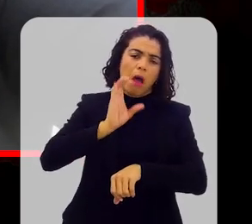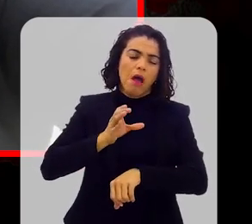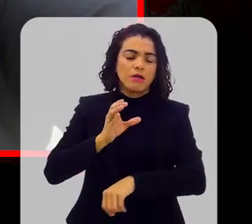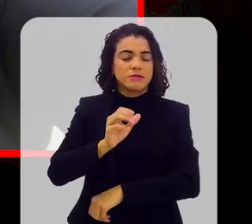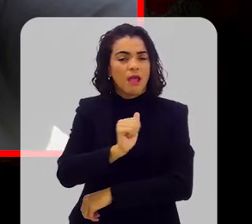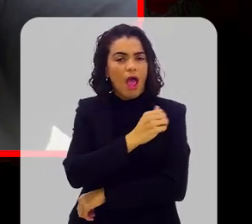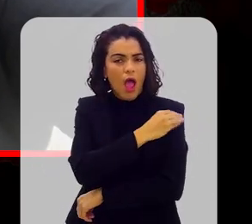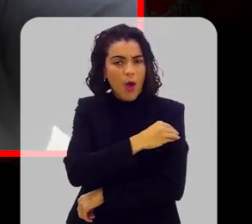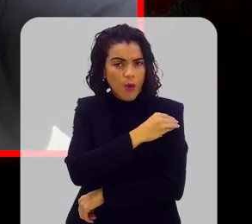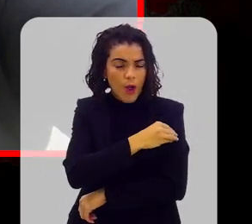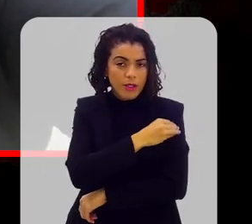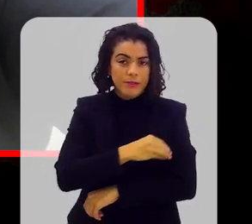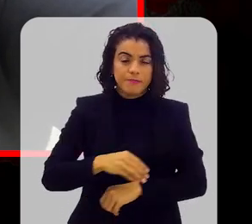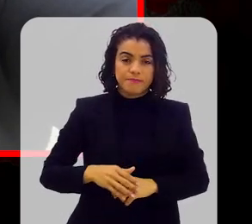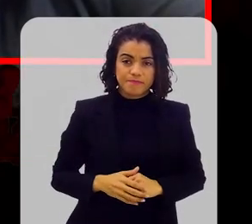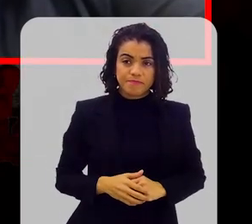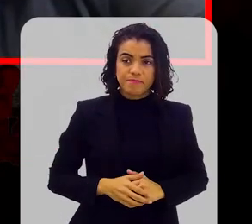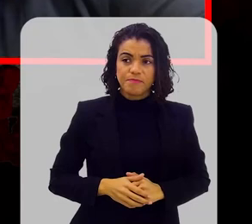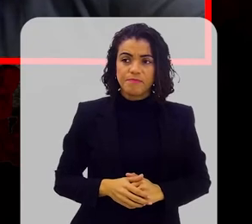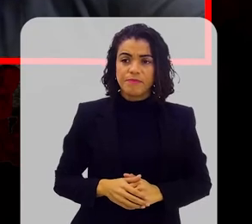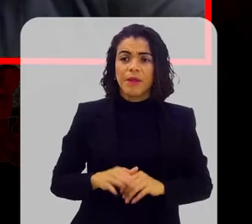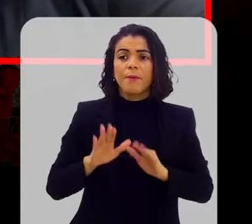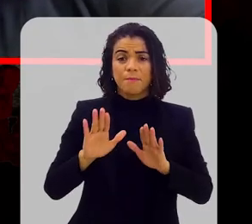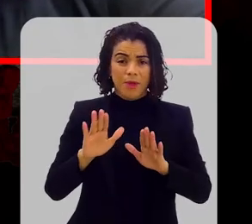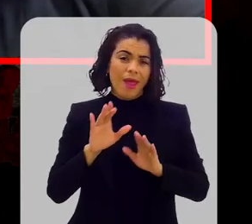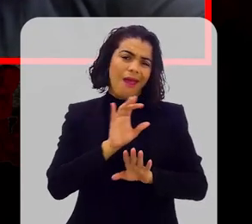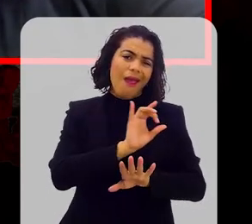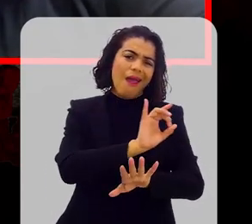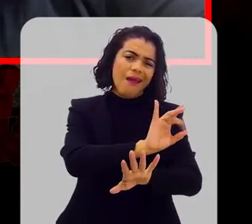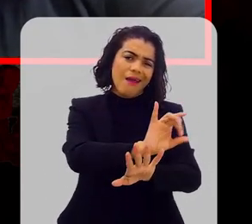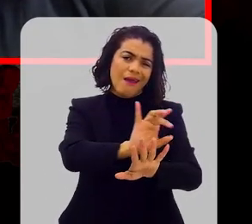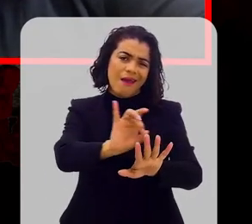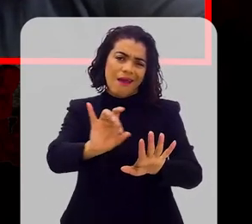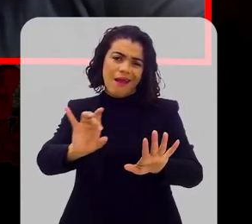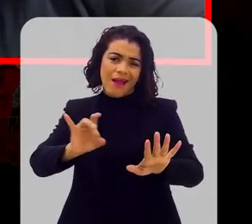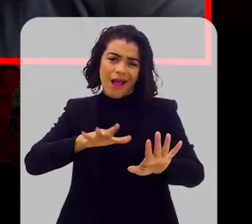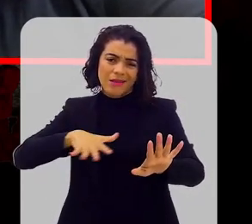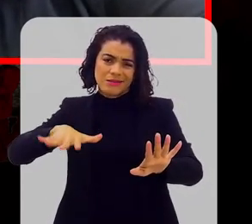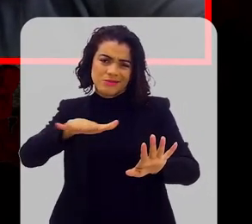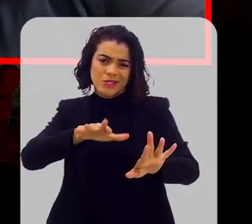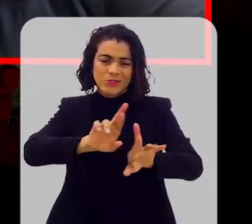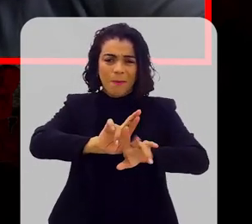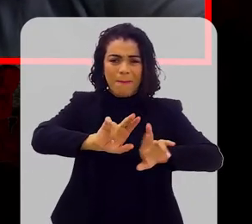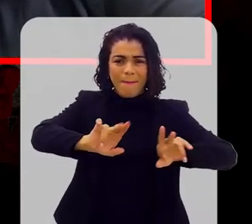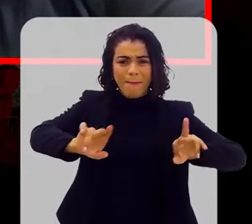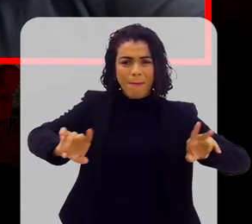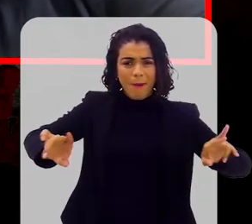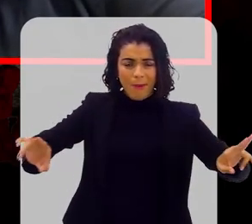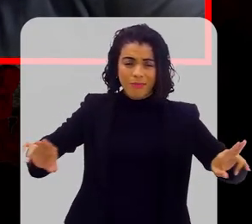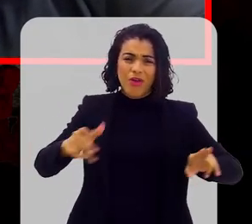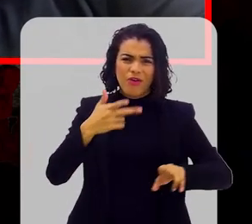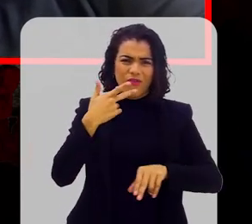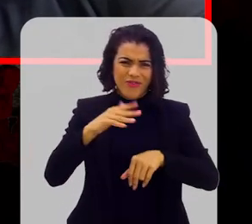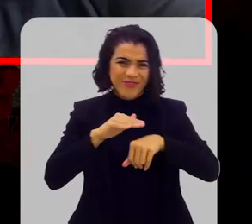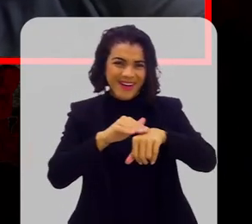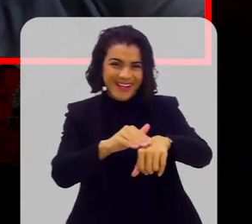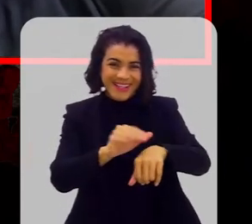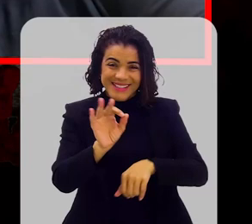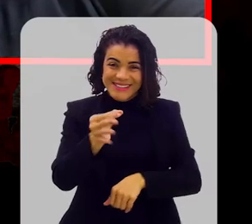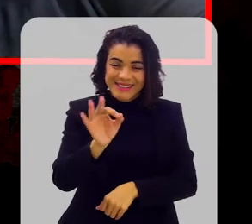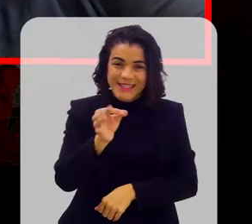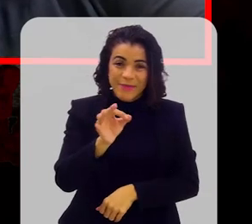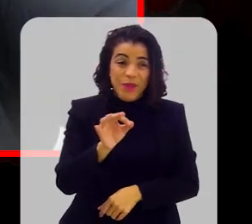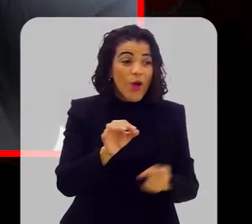você pode ingerir de carne vermelha. Sim, porque é o caso a caso, né? É, exatamente. Aqui é porque, te falei,